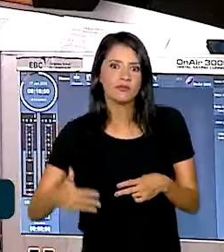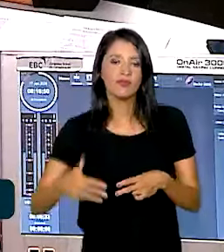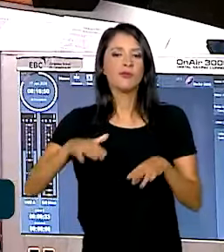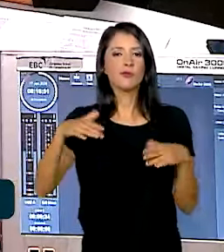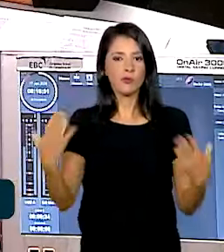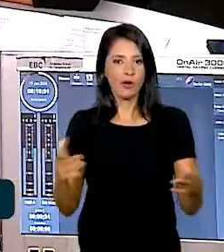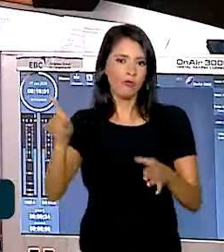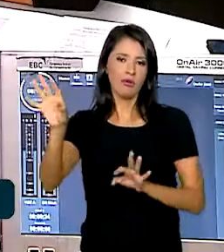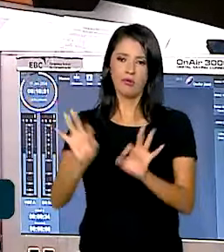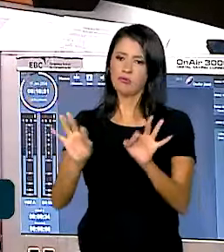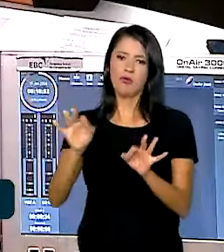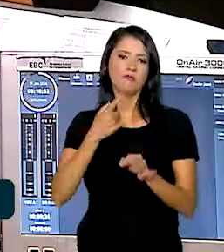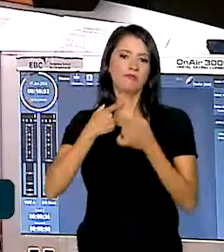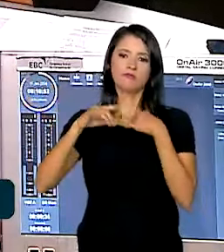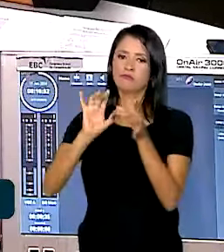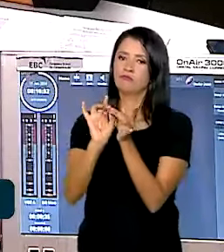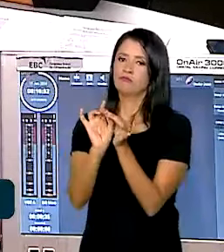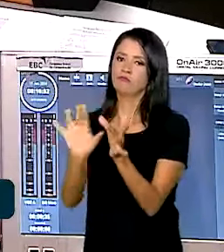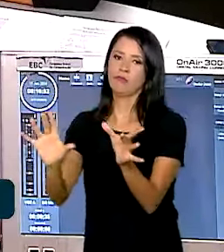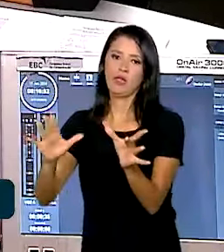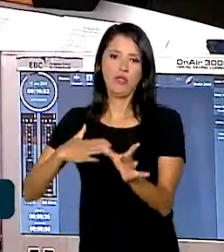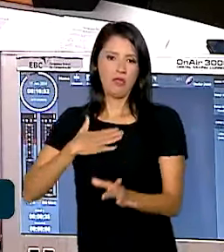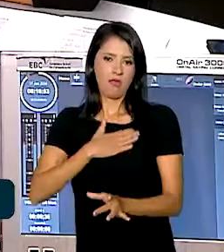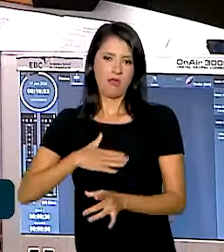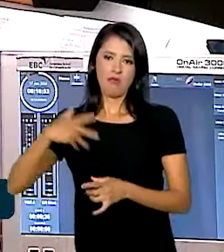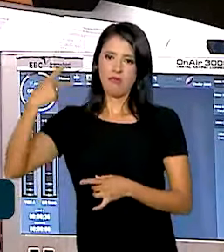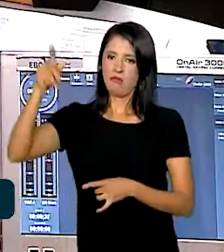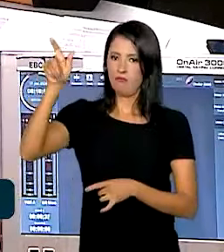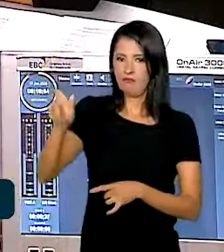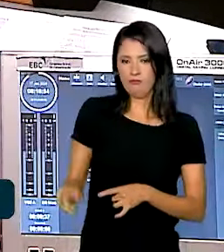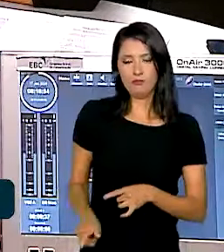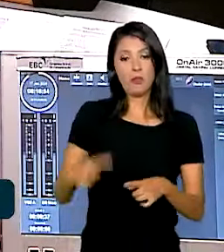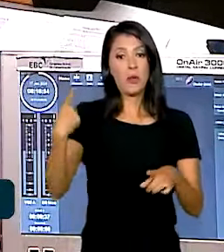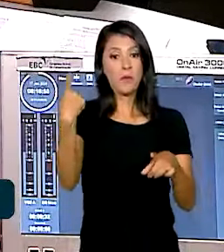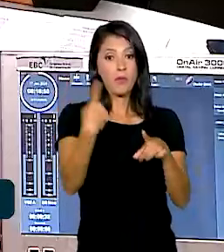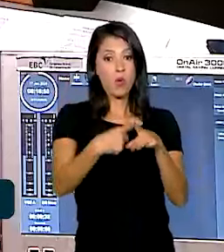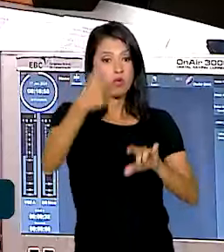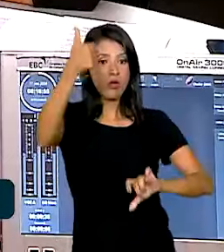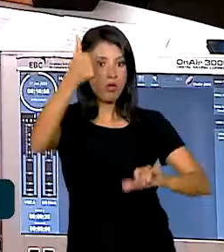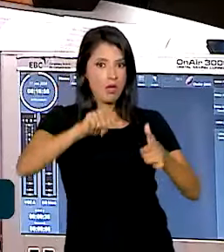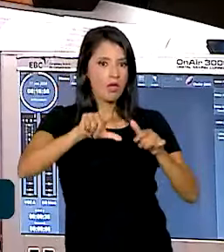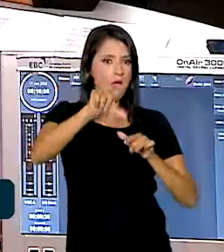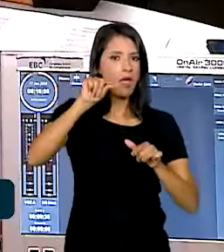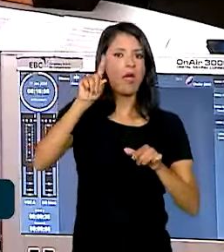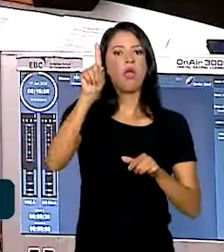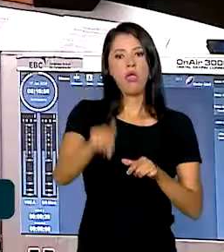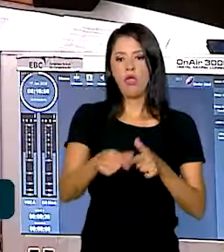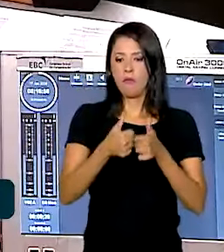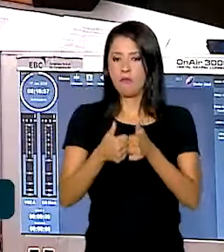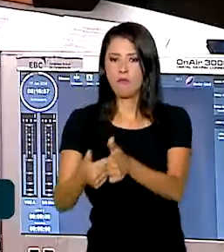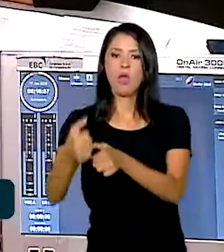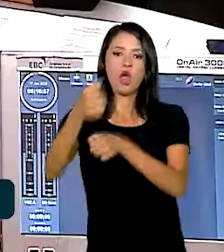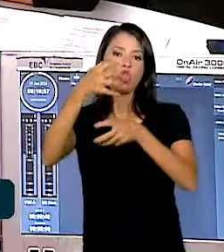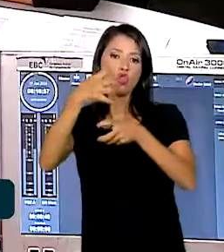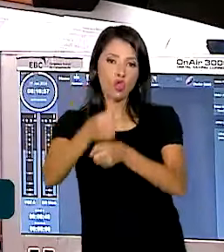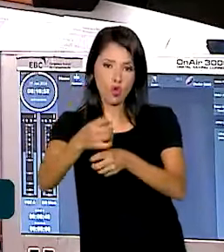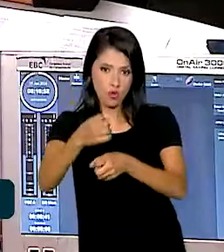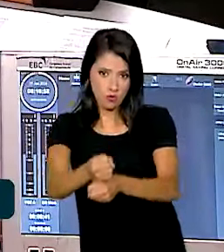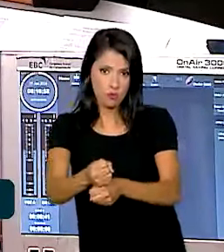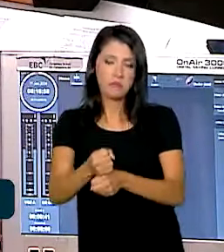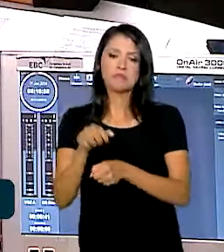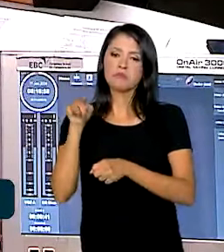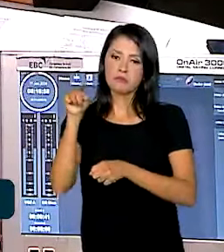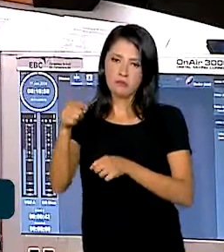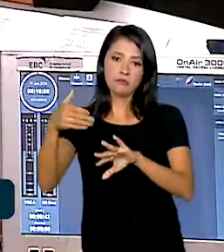preferência da forma como ela gostaria. Por quê? Porque o critério de seleção é sempre pela nota. Então, ela vai entrar